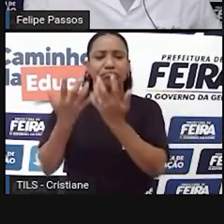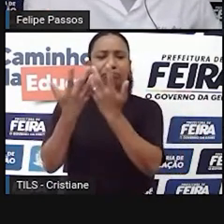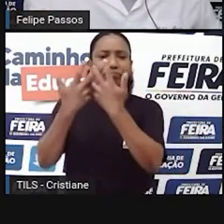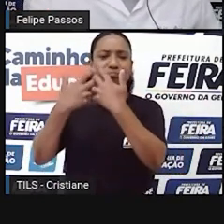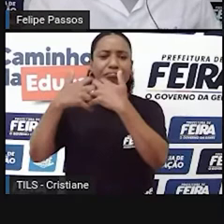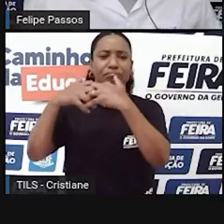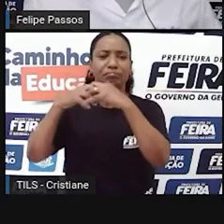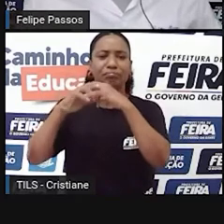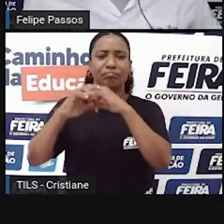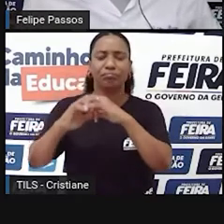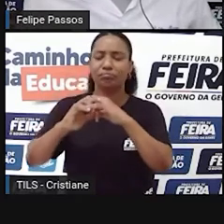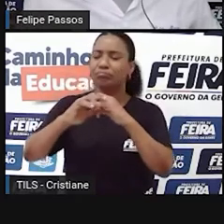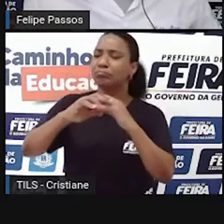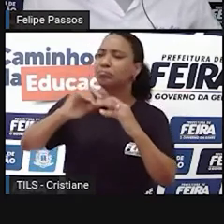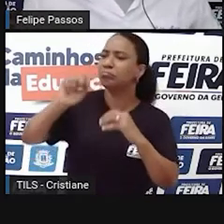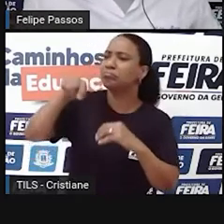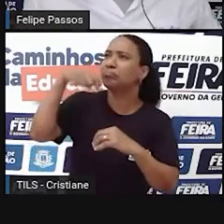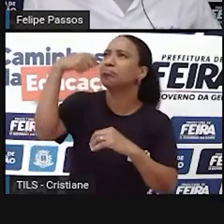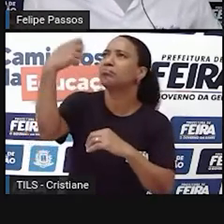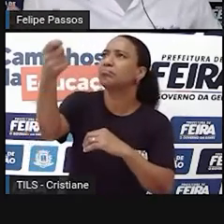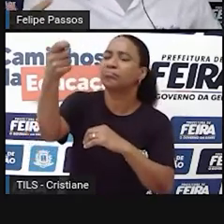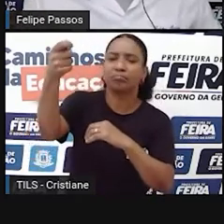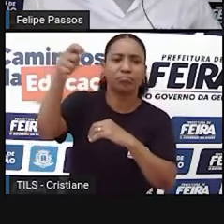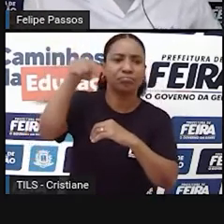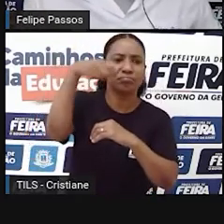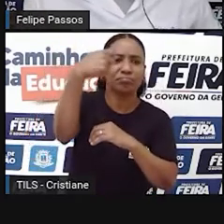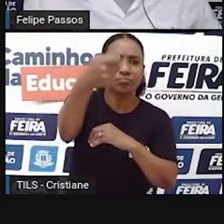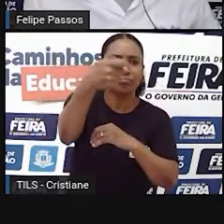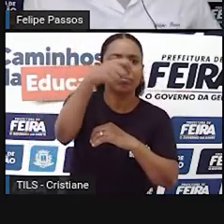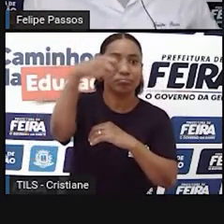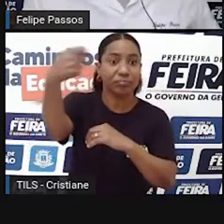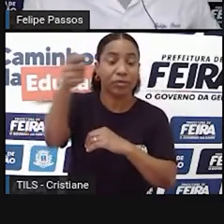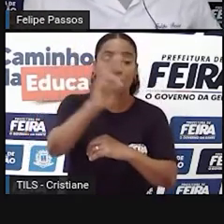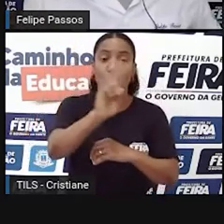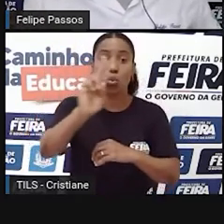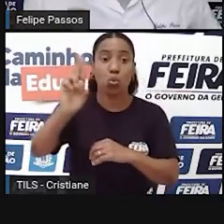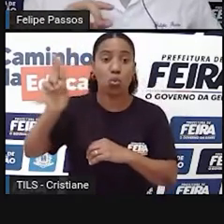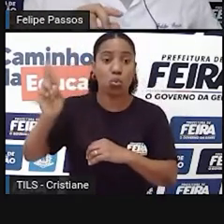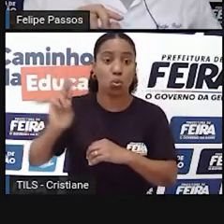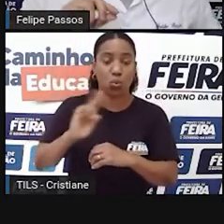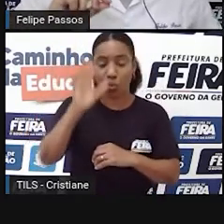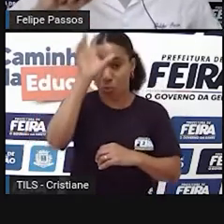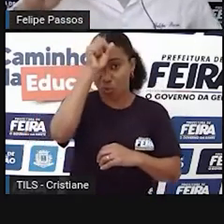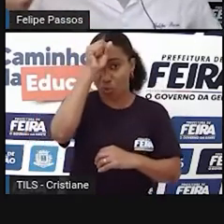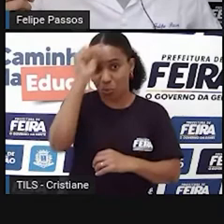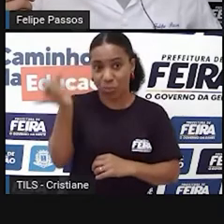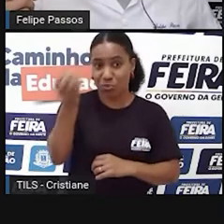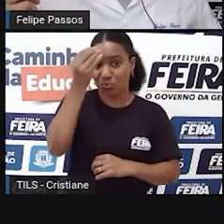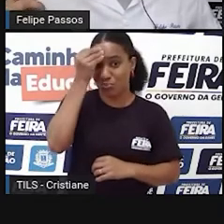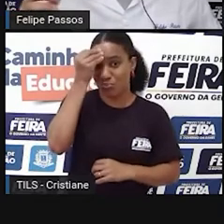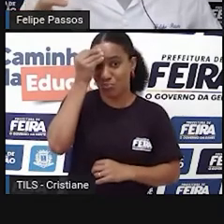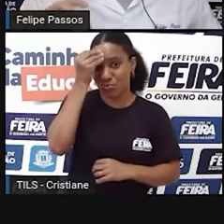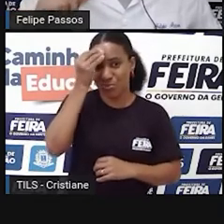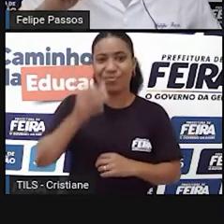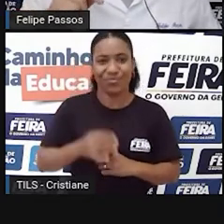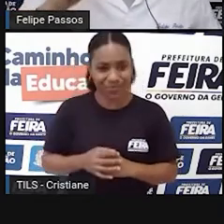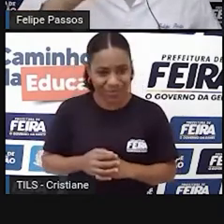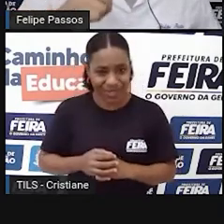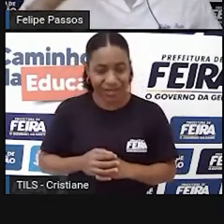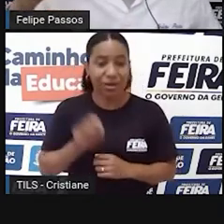àquelas novas coisas que eles foram vendo, que eles foram conhecendo. Isso, a migração do ser humano,